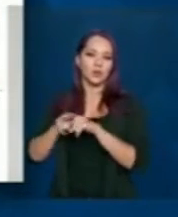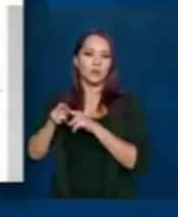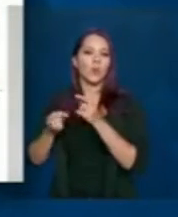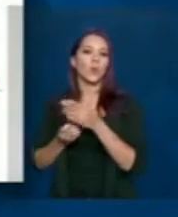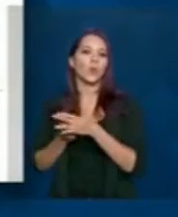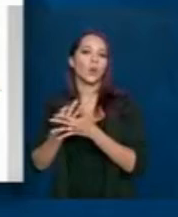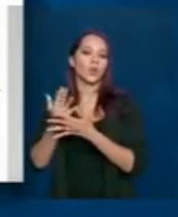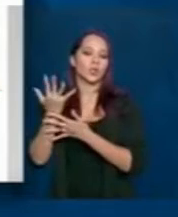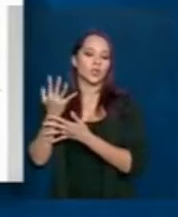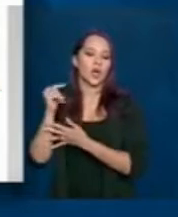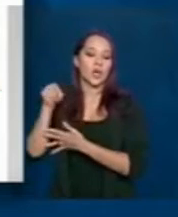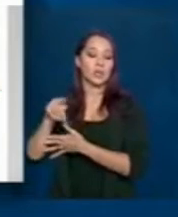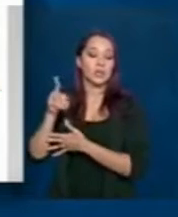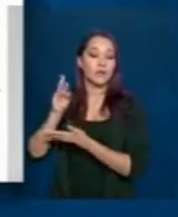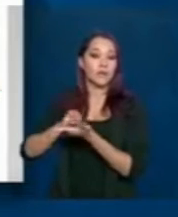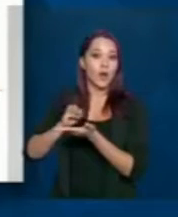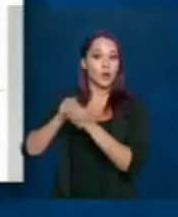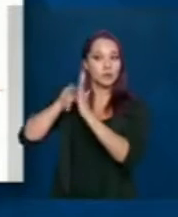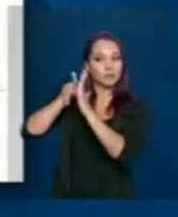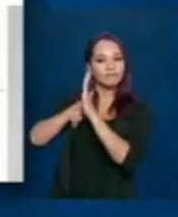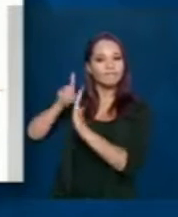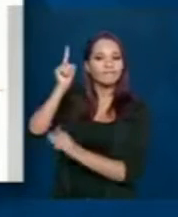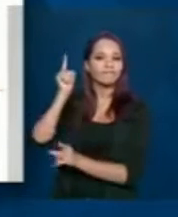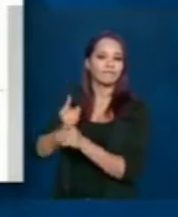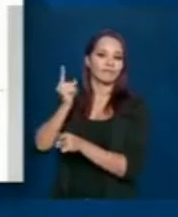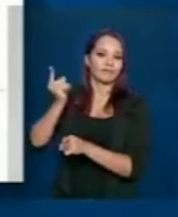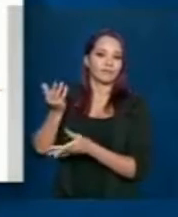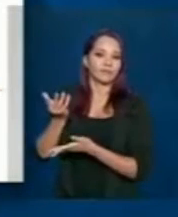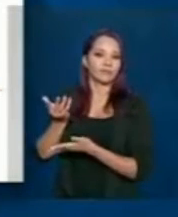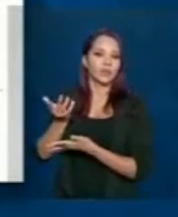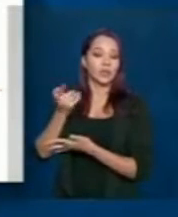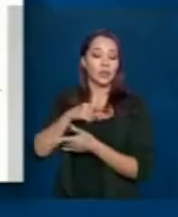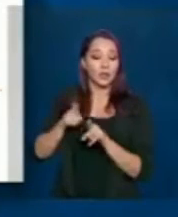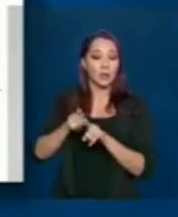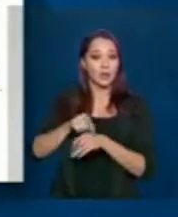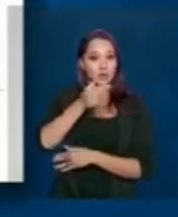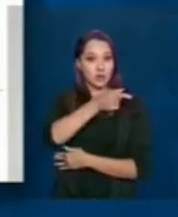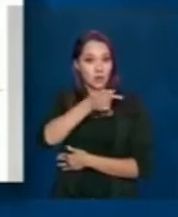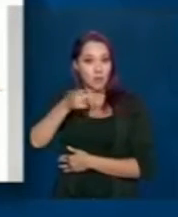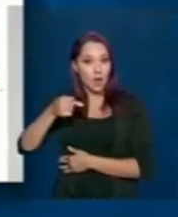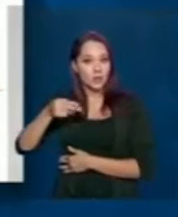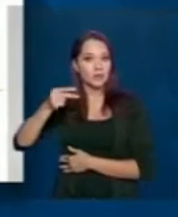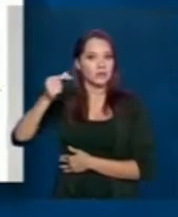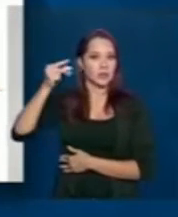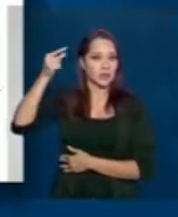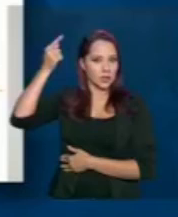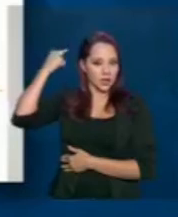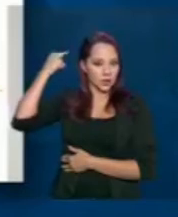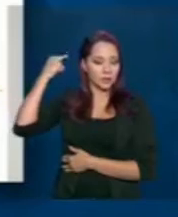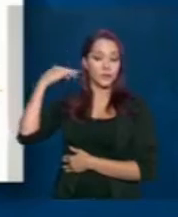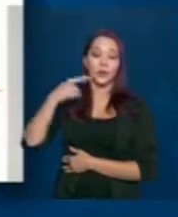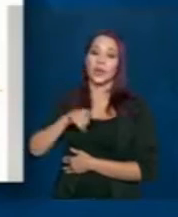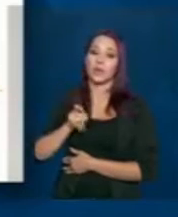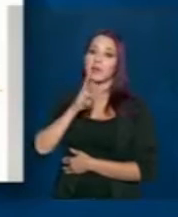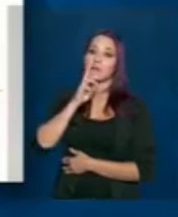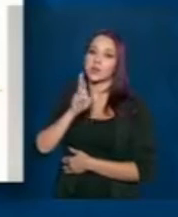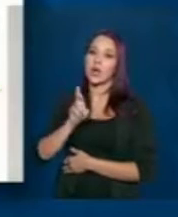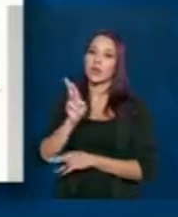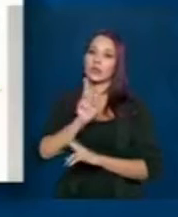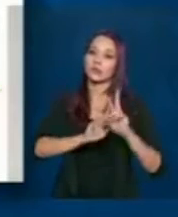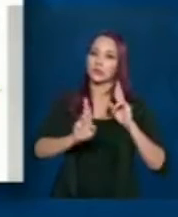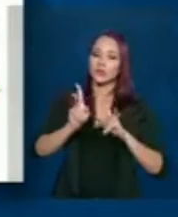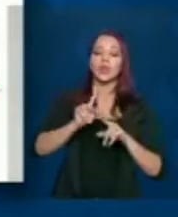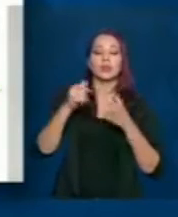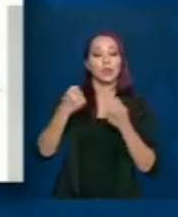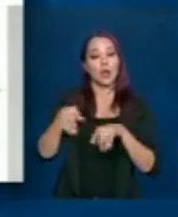em investigação, inclusive de semanas anteriores. Então, esse resultado, ele é dinâmico, ele